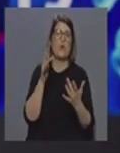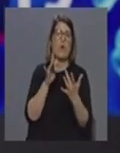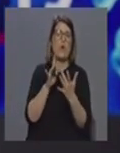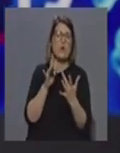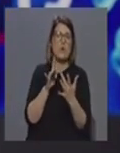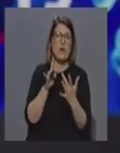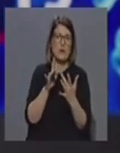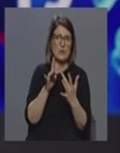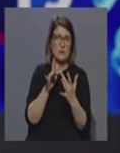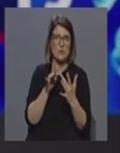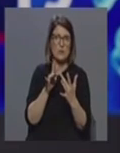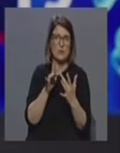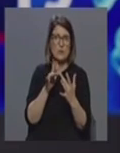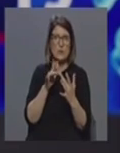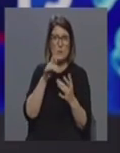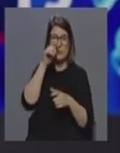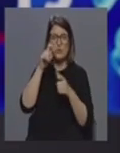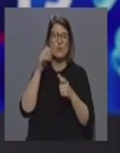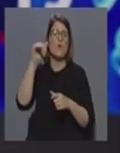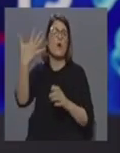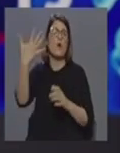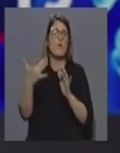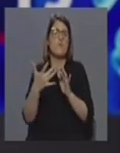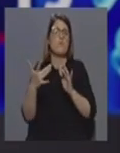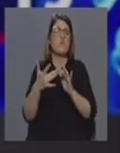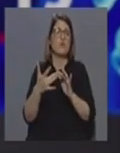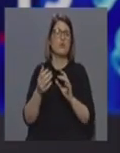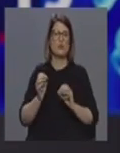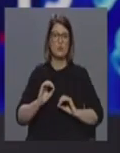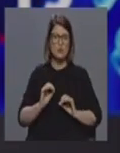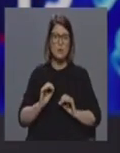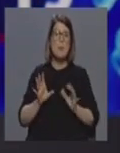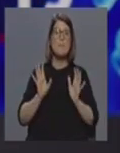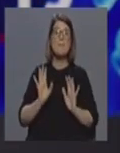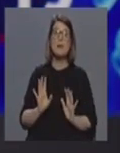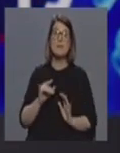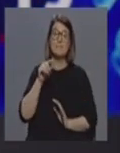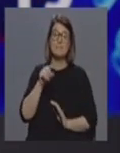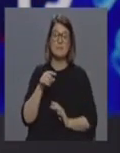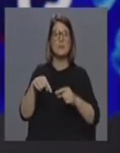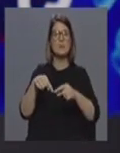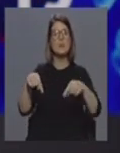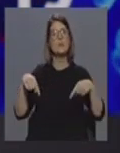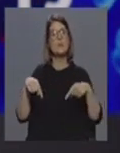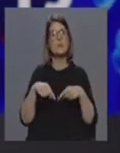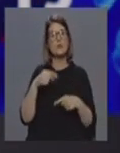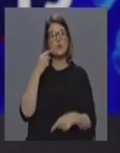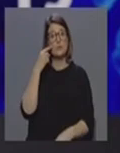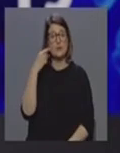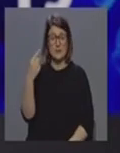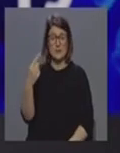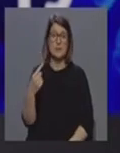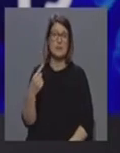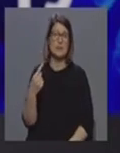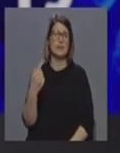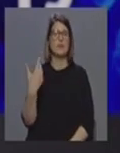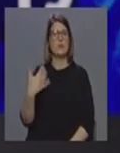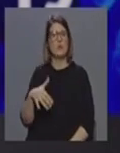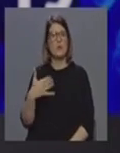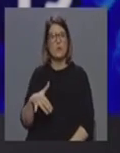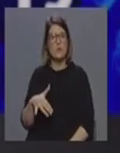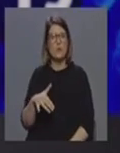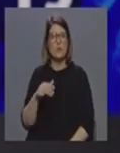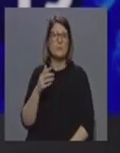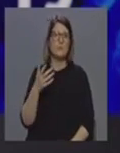partida com pessoas do exterior, mas que, de certa forma, acabam por também ter, criar aqui um contexto também muito particular e sensível e que importa